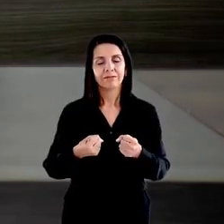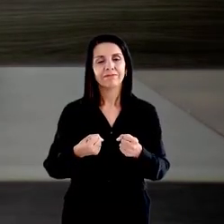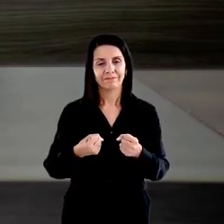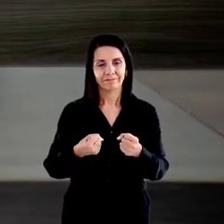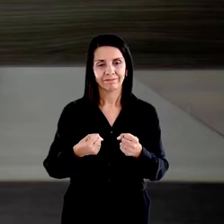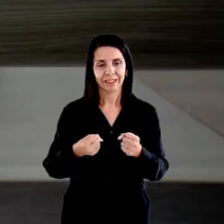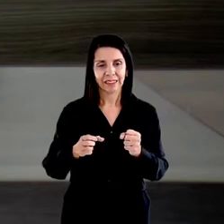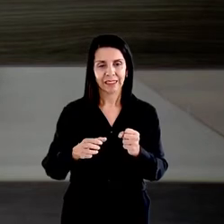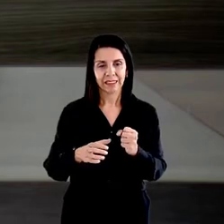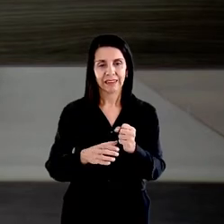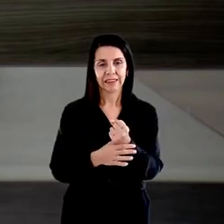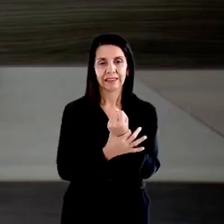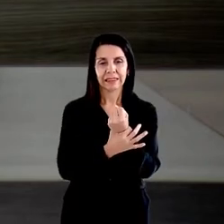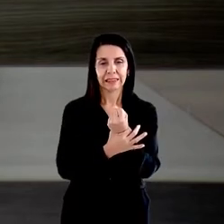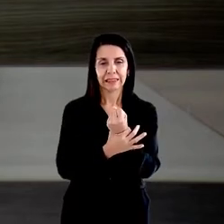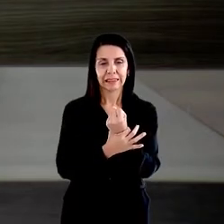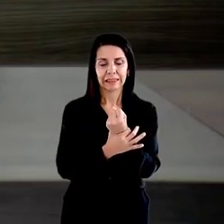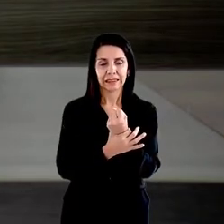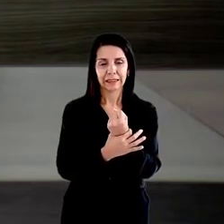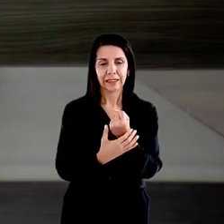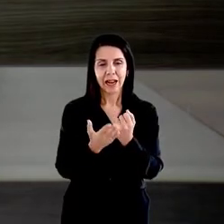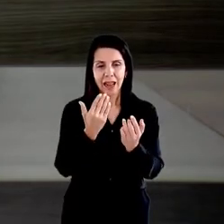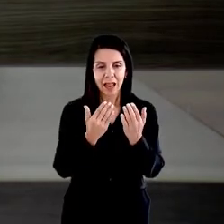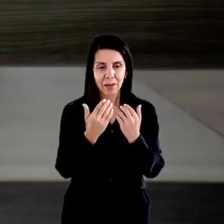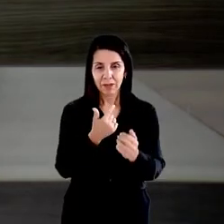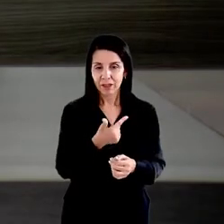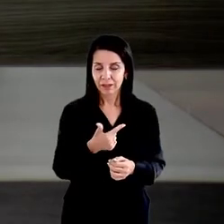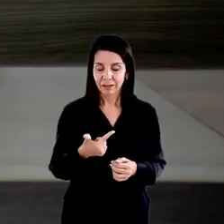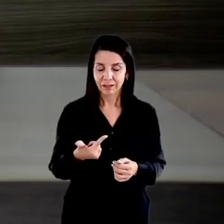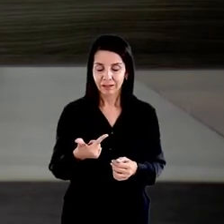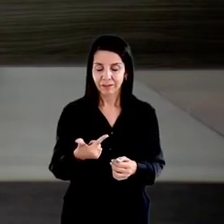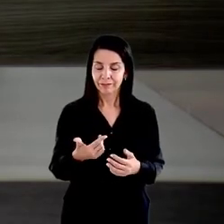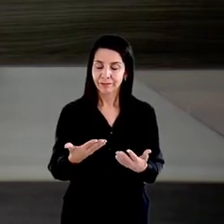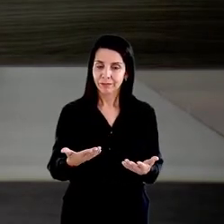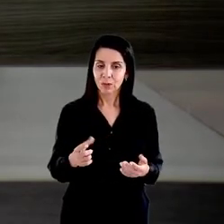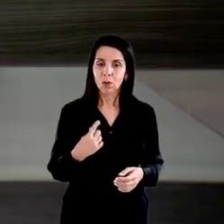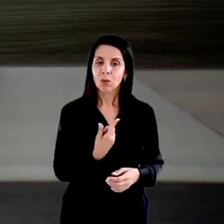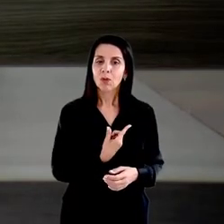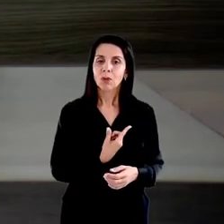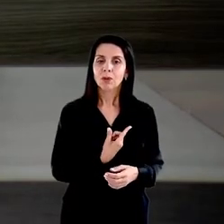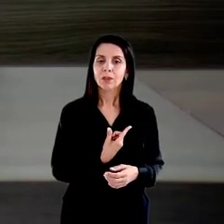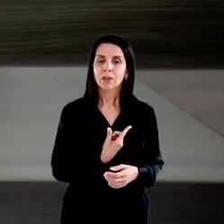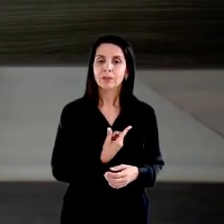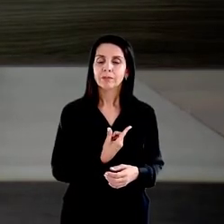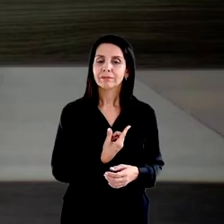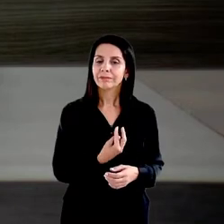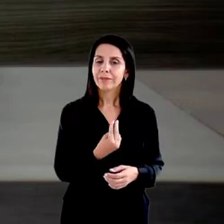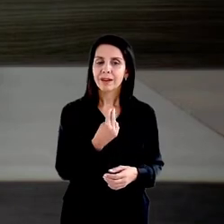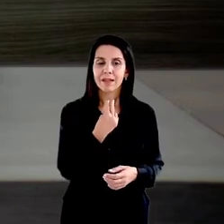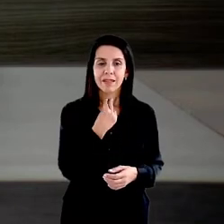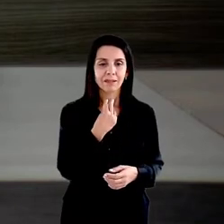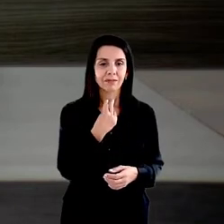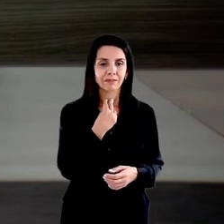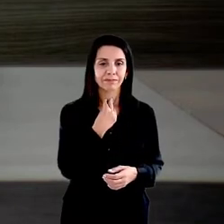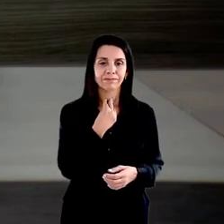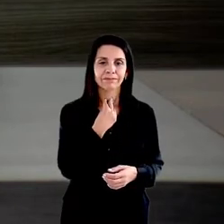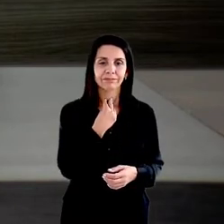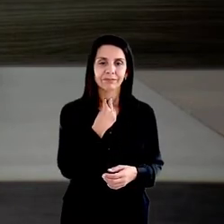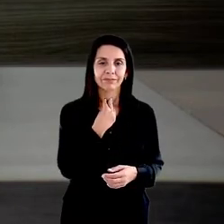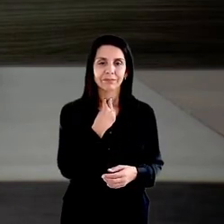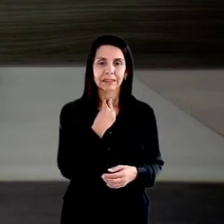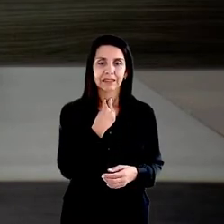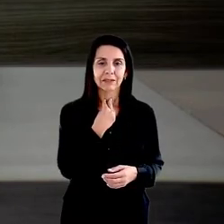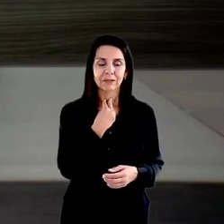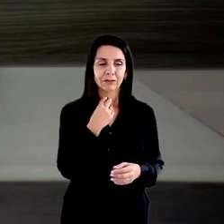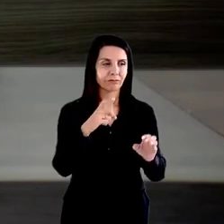para enfrentar a fome, não podemos sucumbir à independência funcional. E digo isso porque,